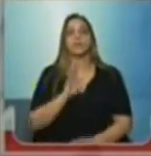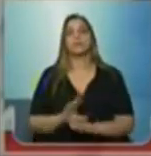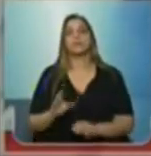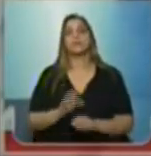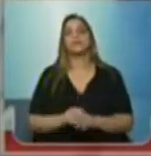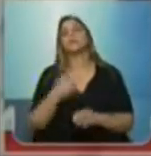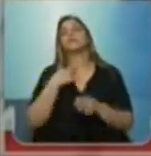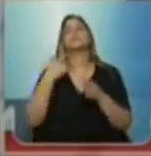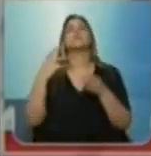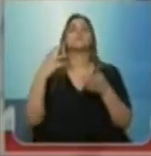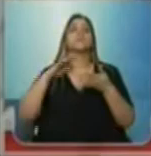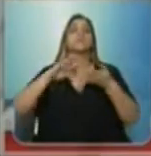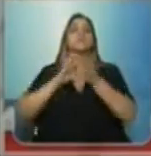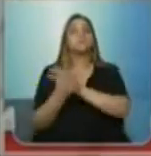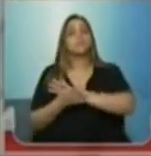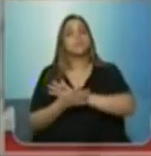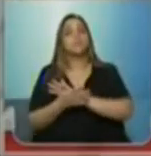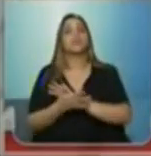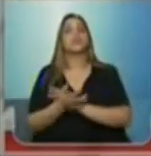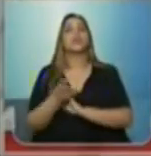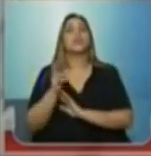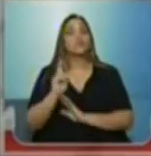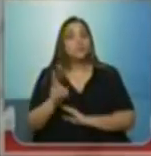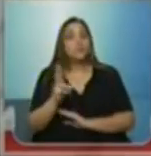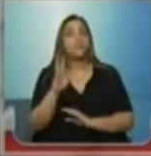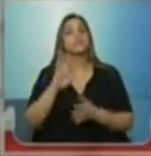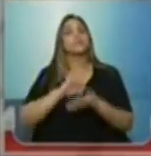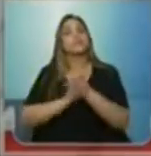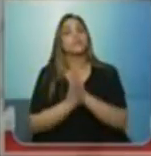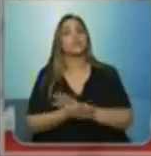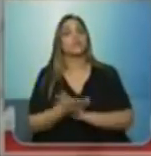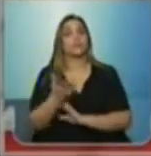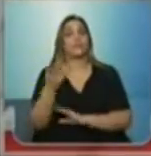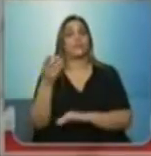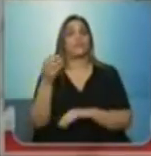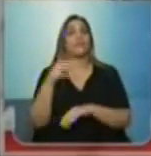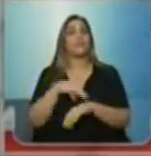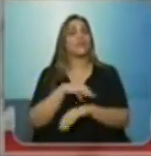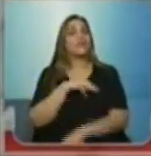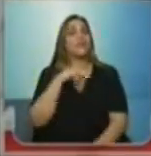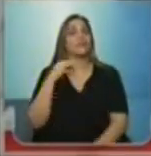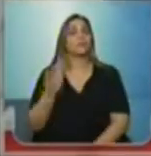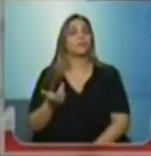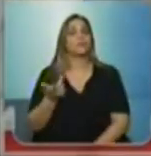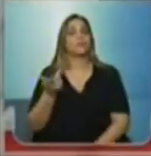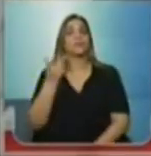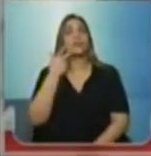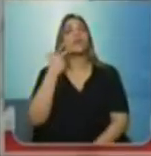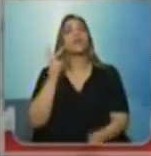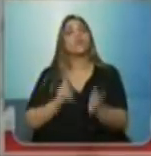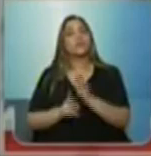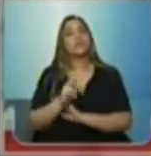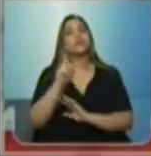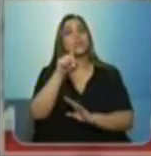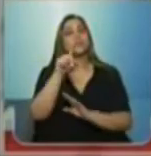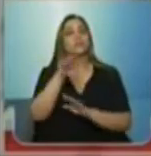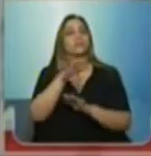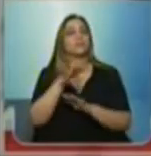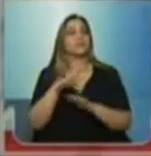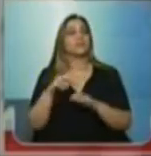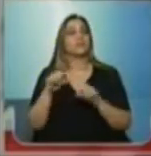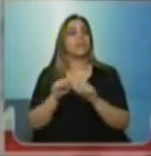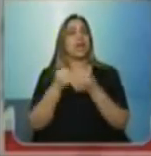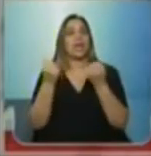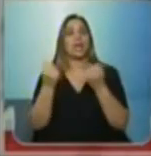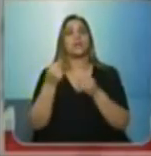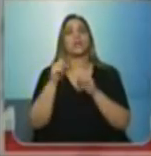destruíram e continuam destruindo a carreira do magistério, continuam sucateando e degradando a educação pública.